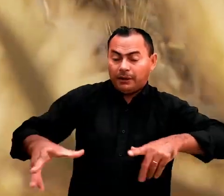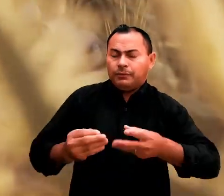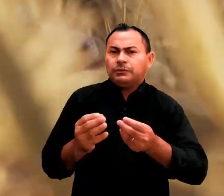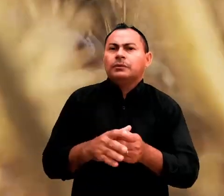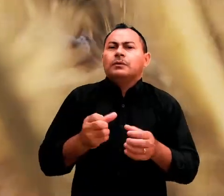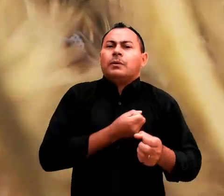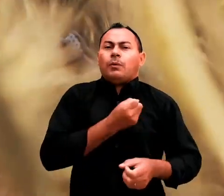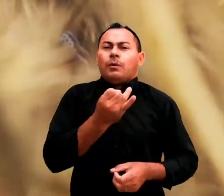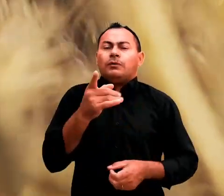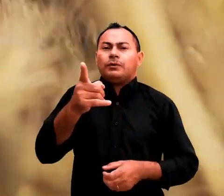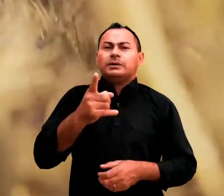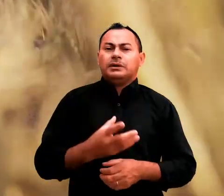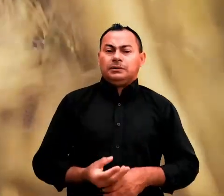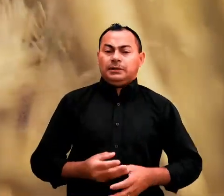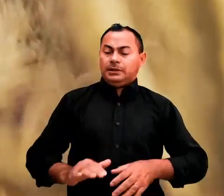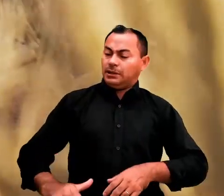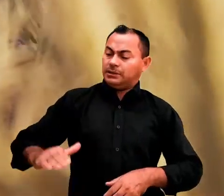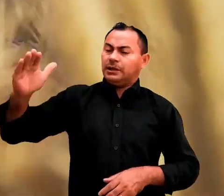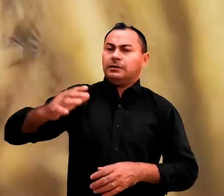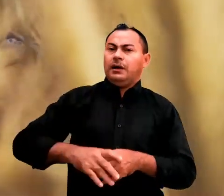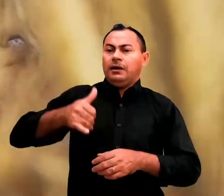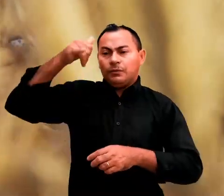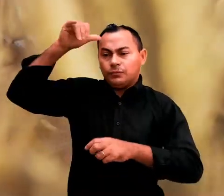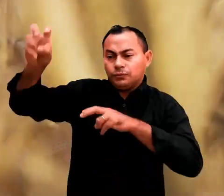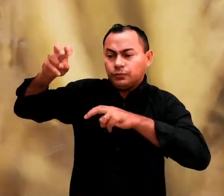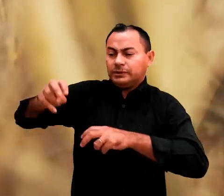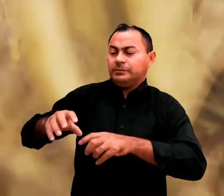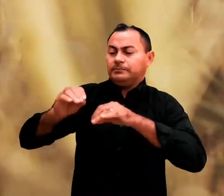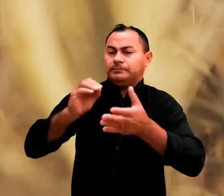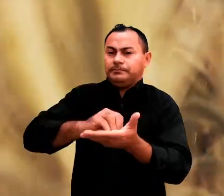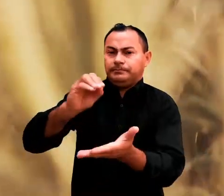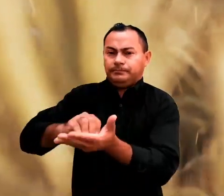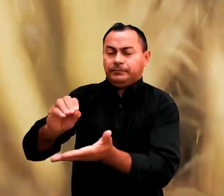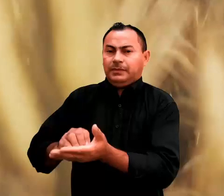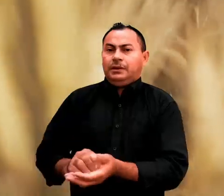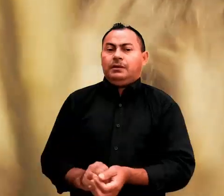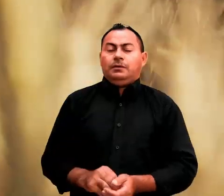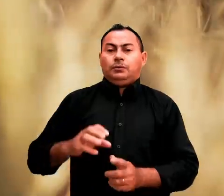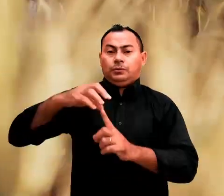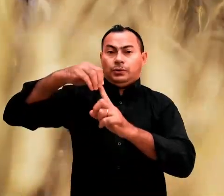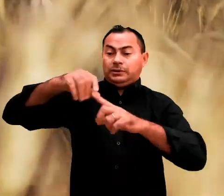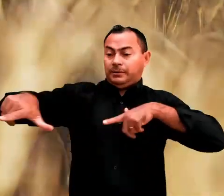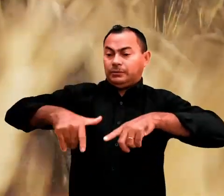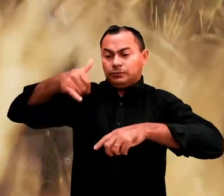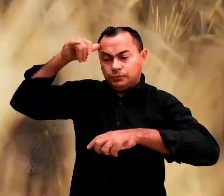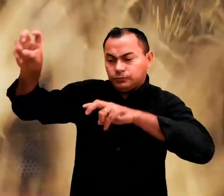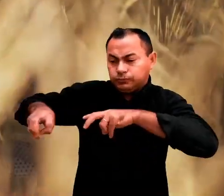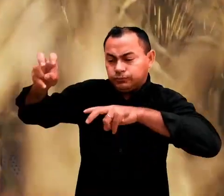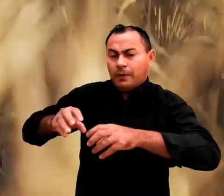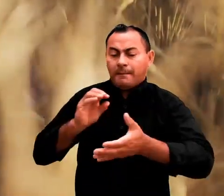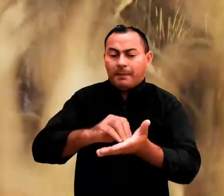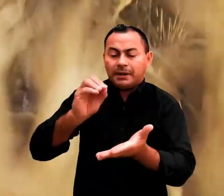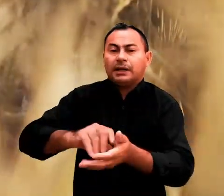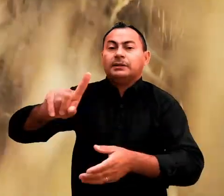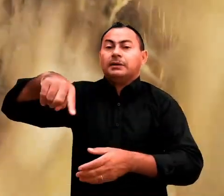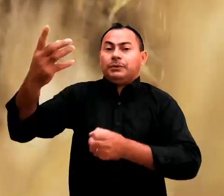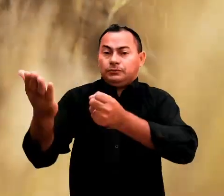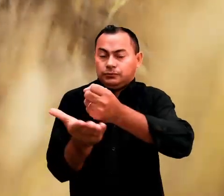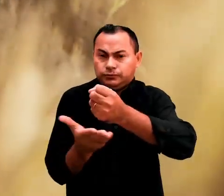cresceram numa fazenda de plantação, hein? O lavrador dá duro para semear e depois trabalha duro para colher.